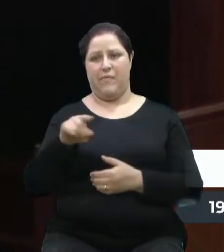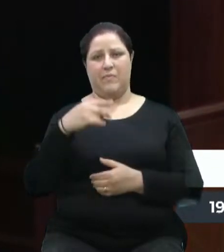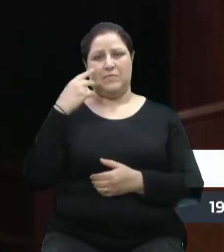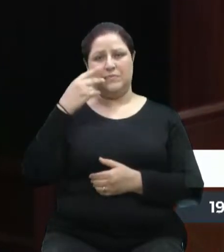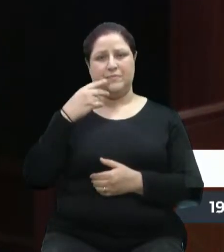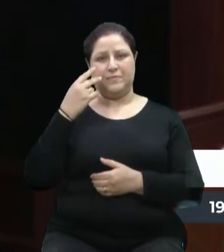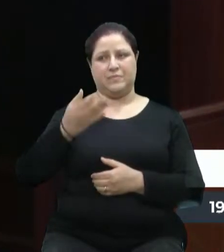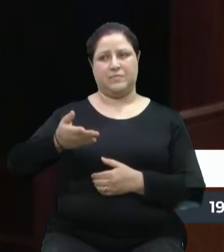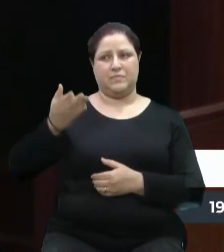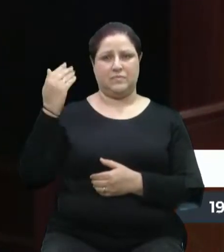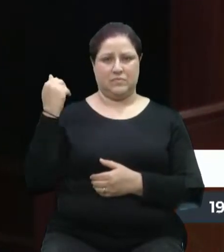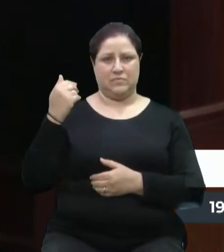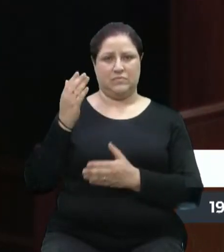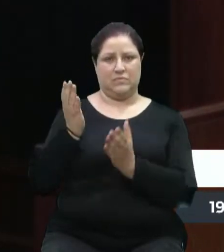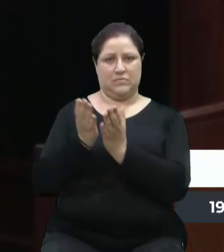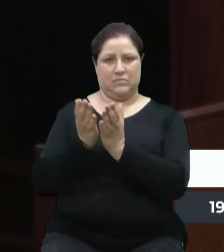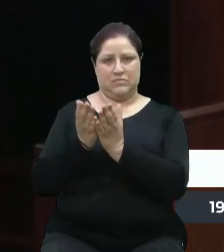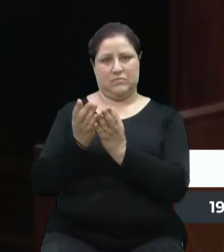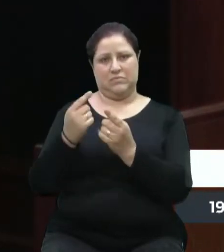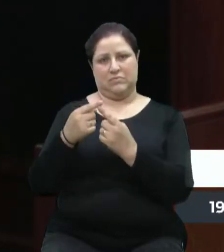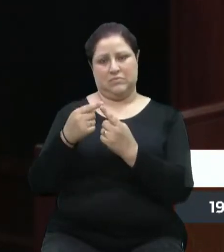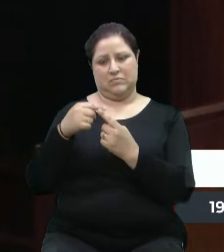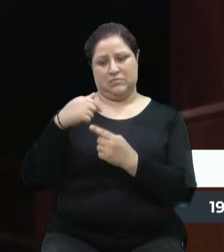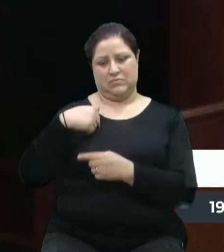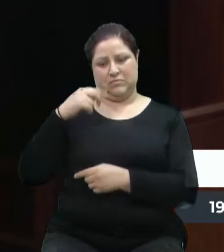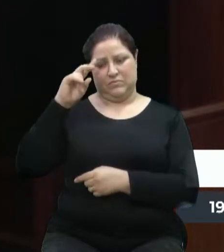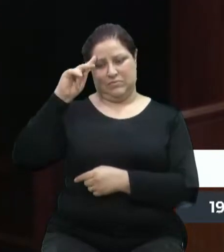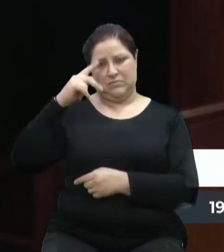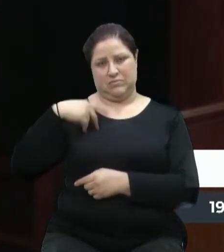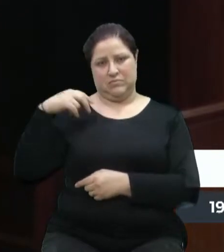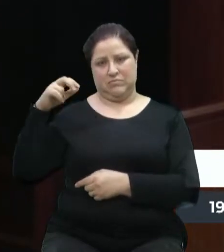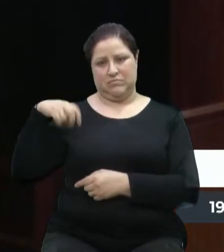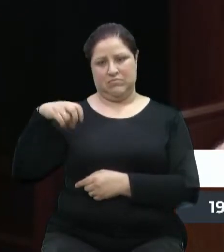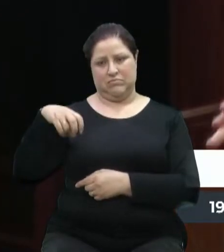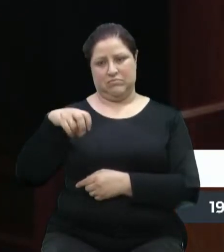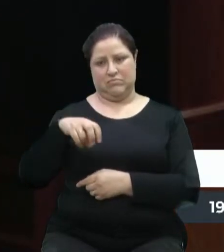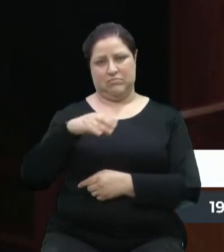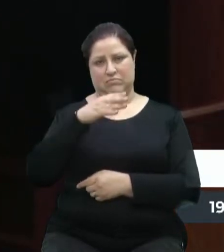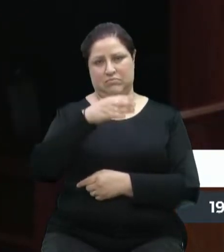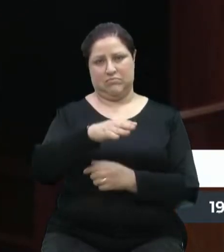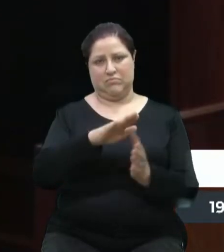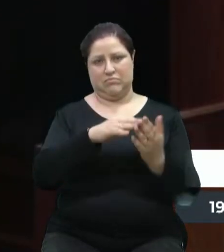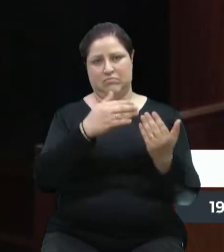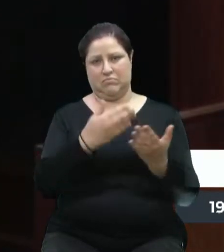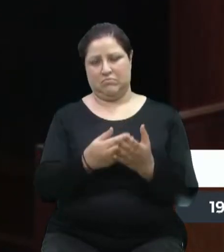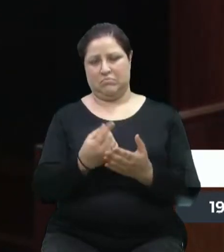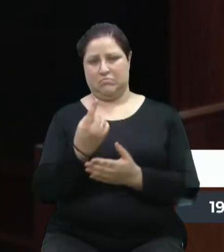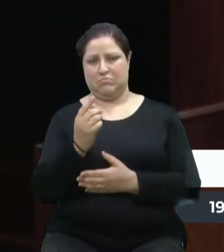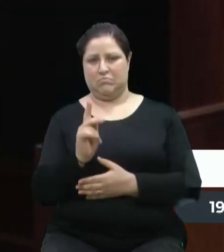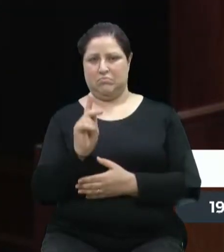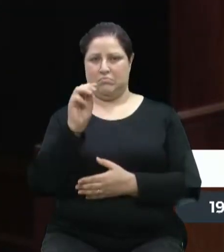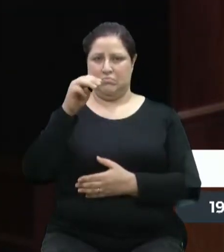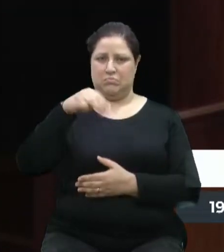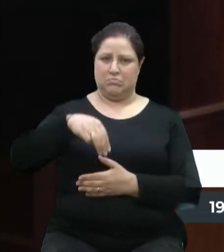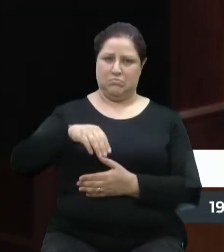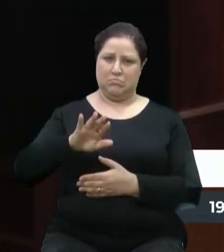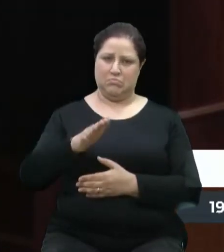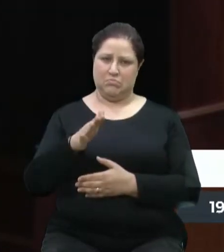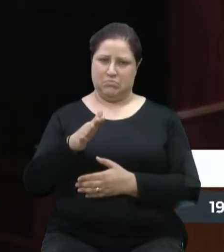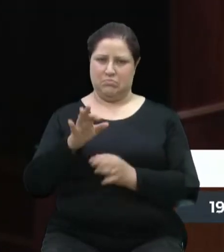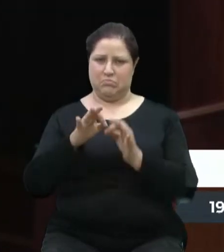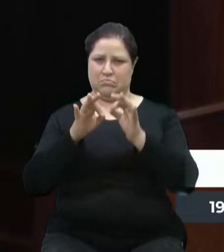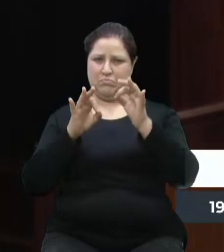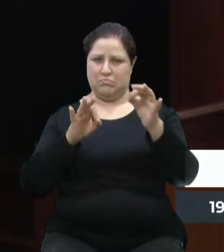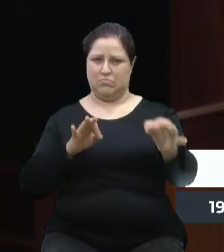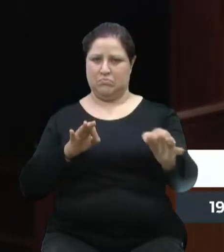estudavam, e eu também estudava, porque eu ia a pé para o colégio, voltava a pé, e era em torno de um quilômetro, um quilômetro e pouco longe da escola,